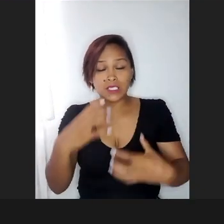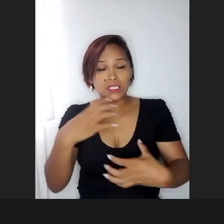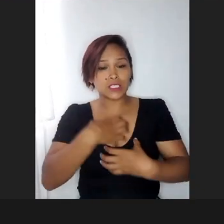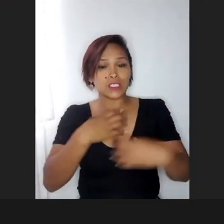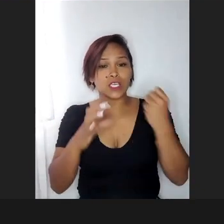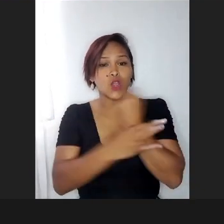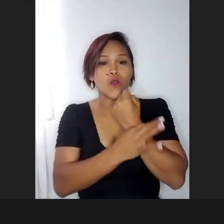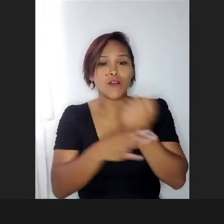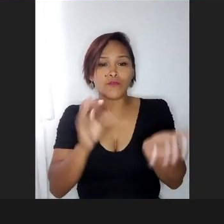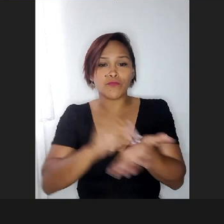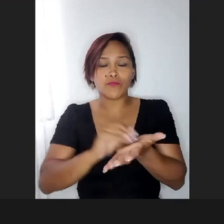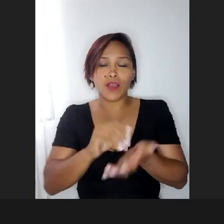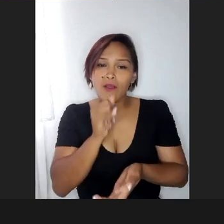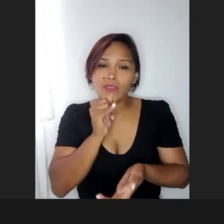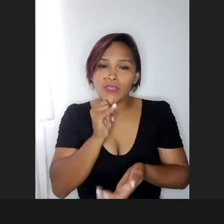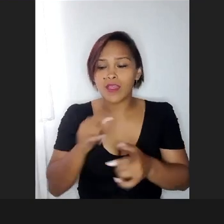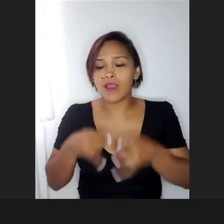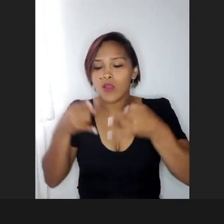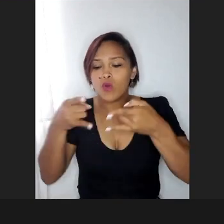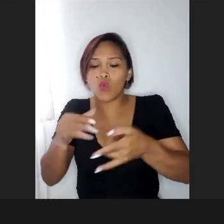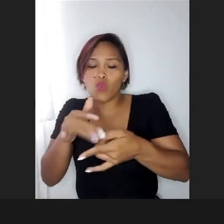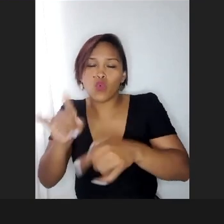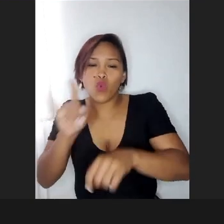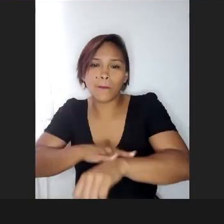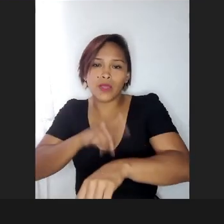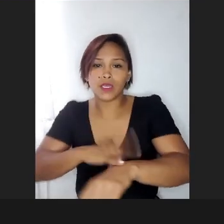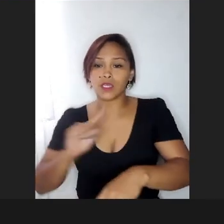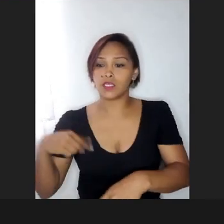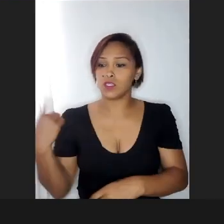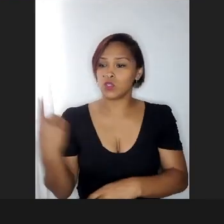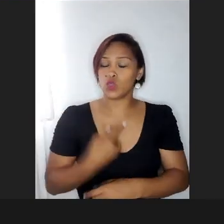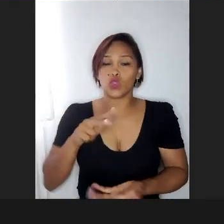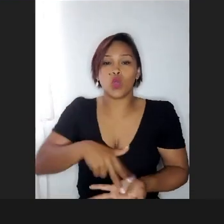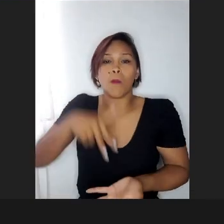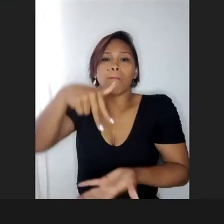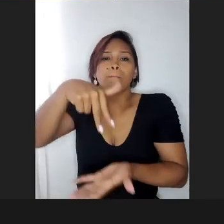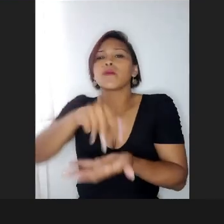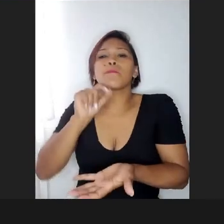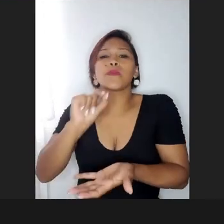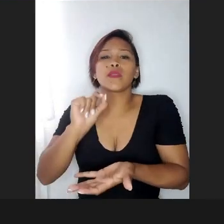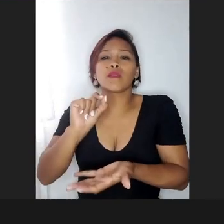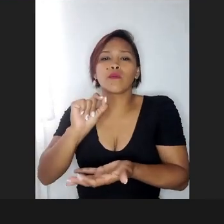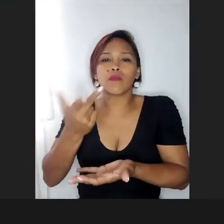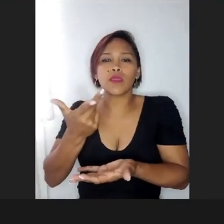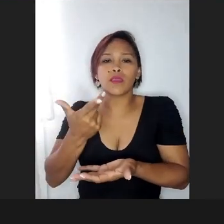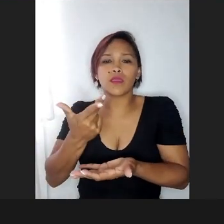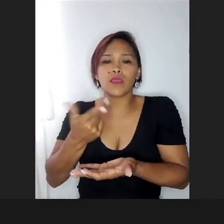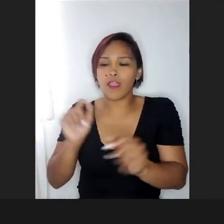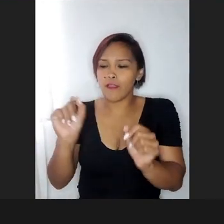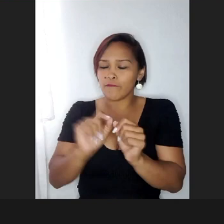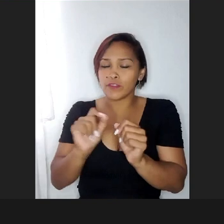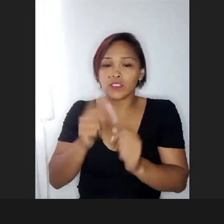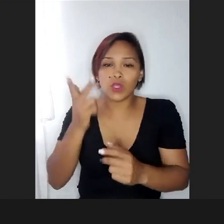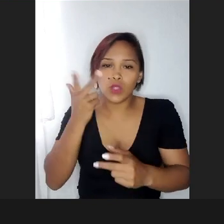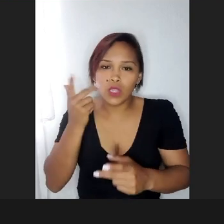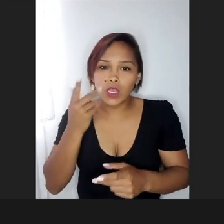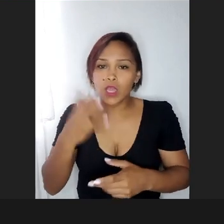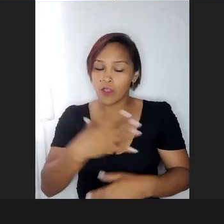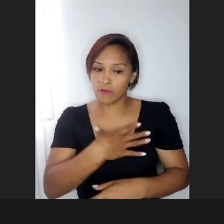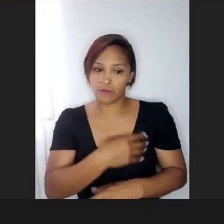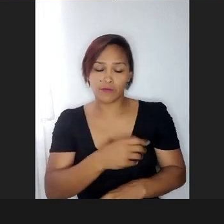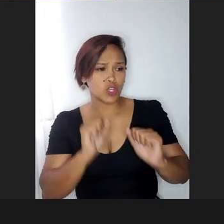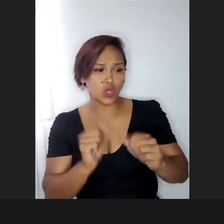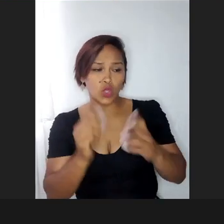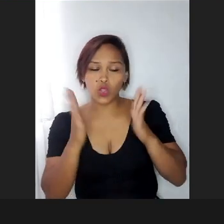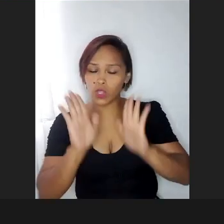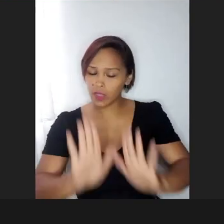para fazer em outro lugar, e o nosso papel é agir com naturalidade, filho, está tudo bem de você